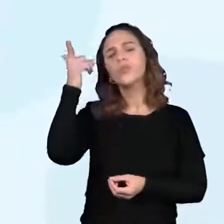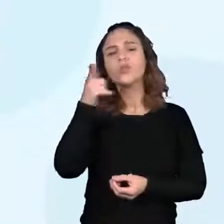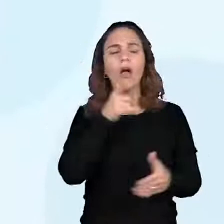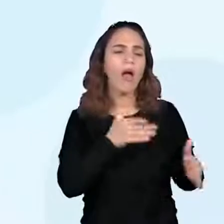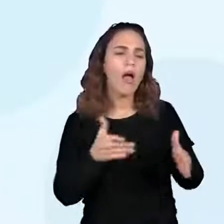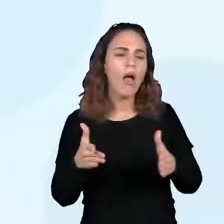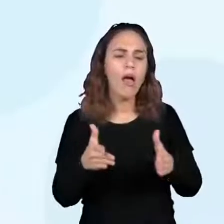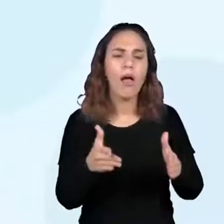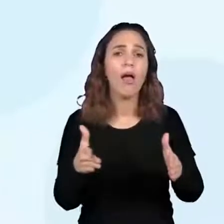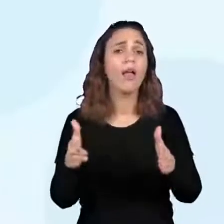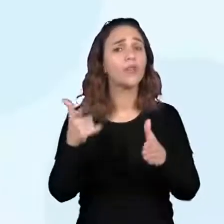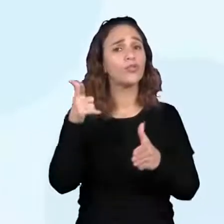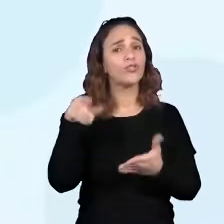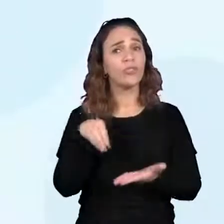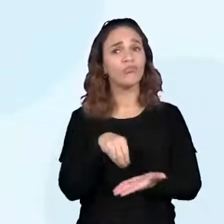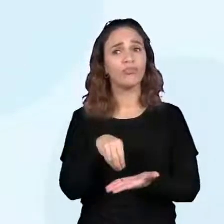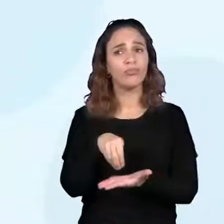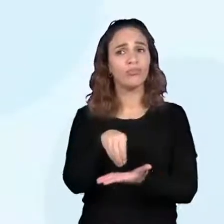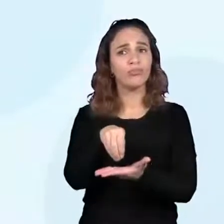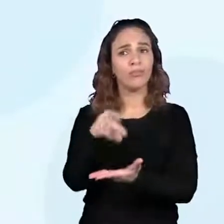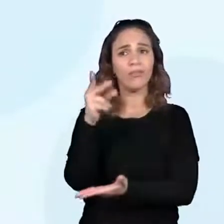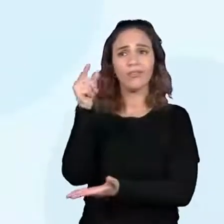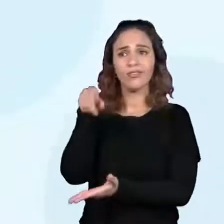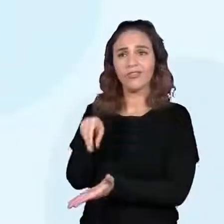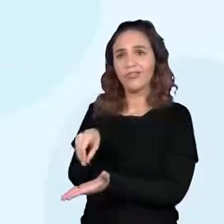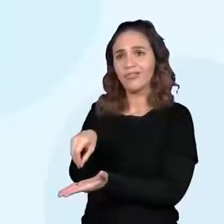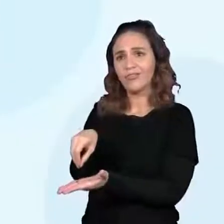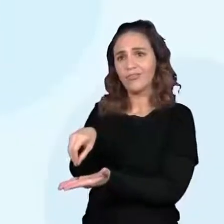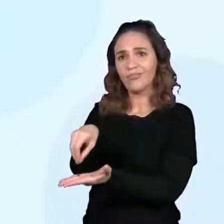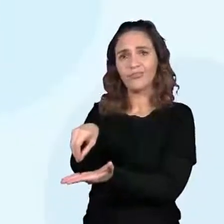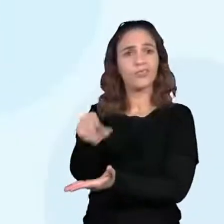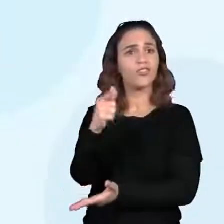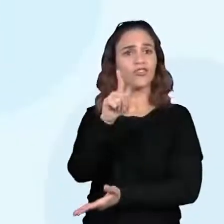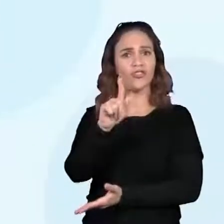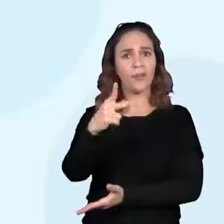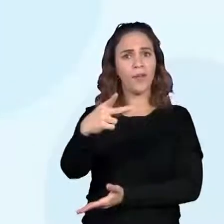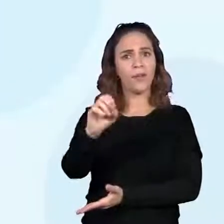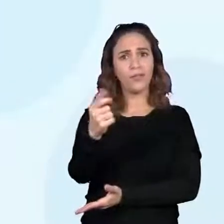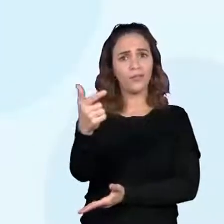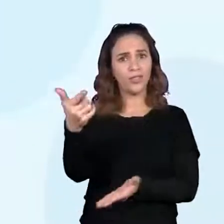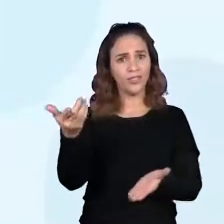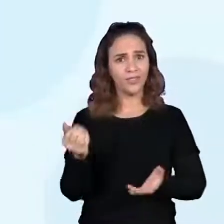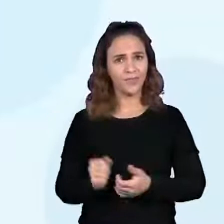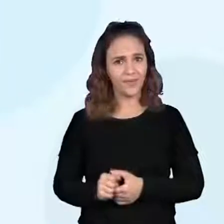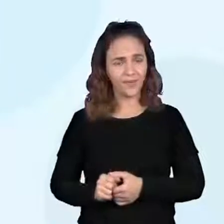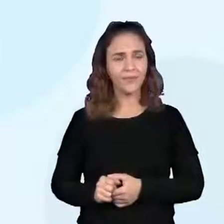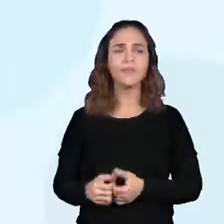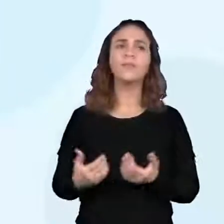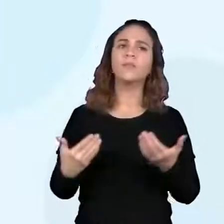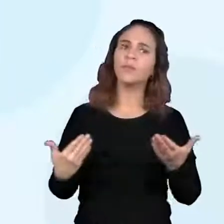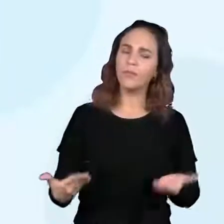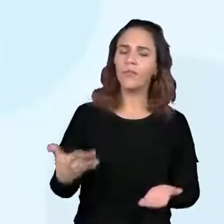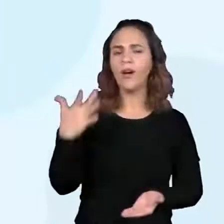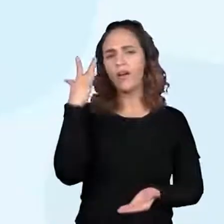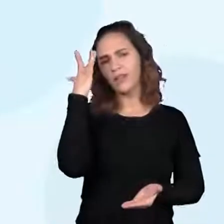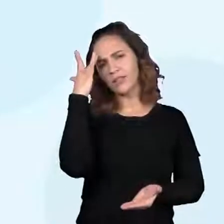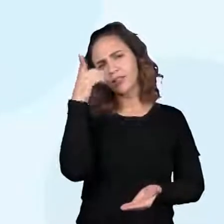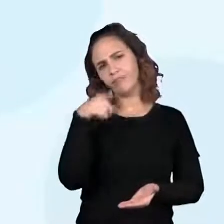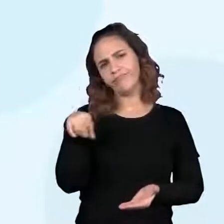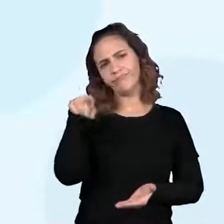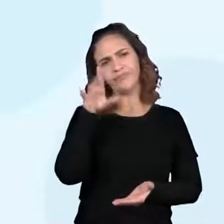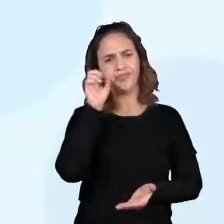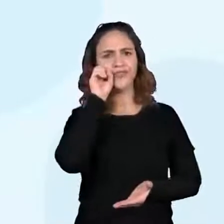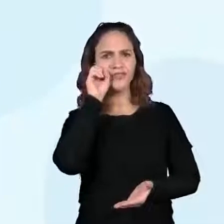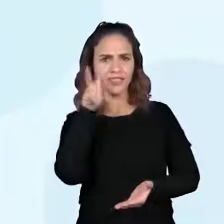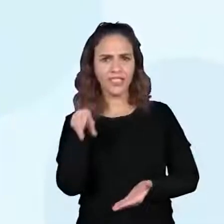sem o GPS, tá bom? Então, vocês provavelmente já viram aí um